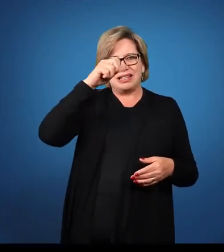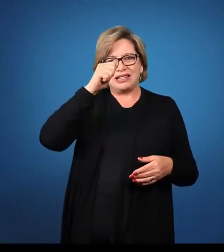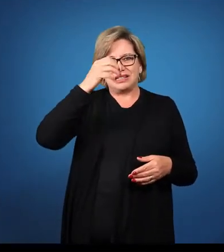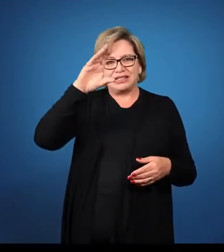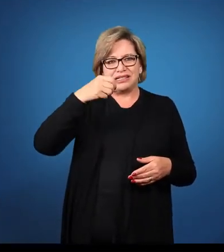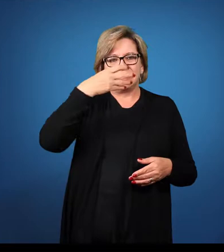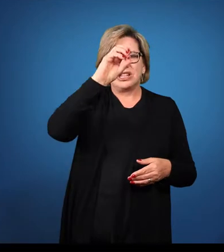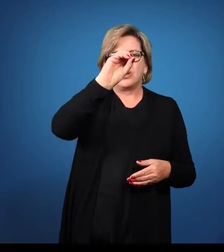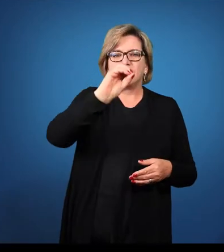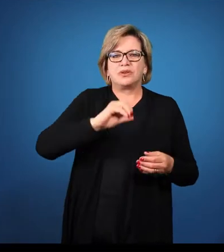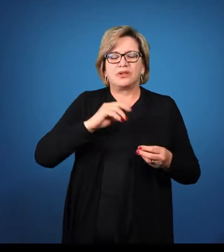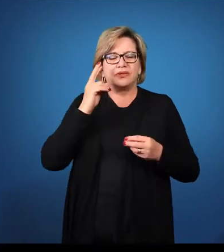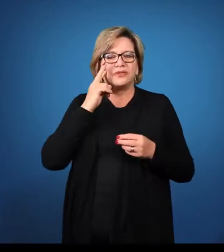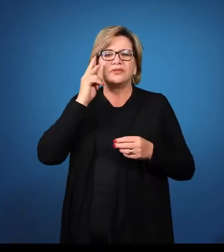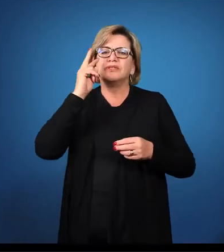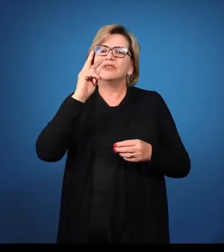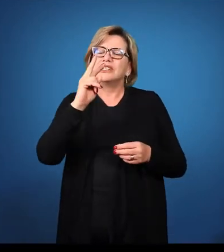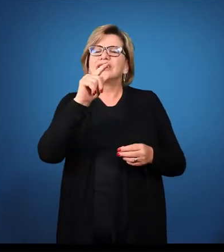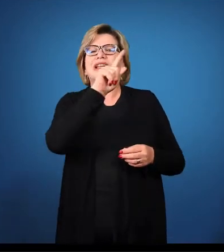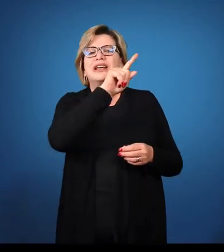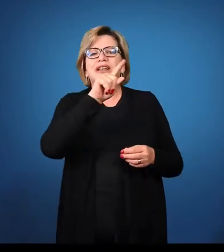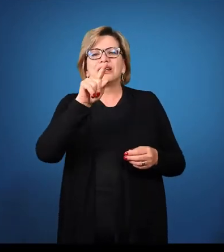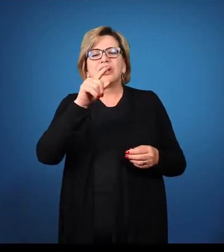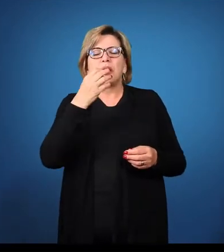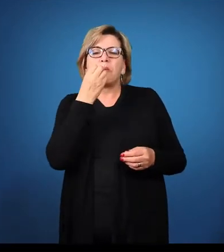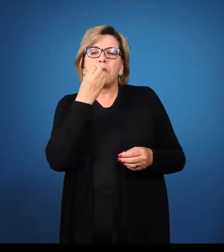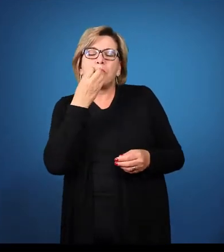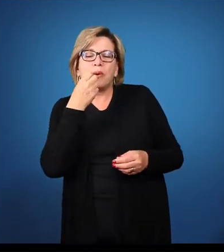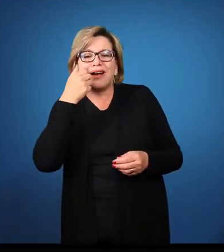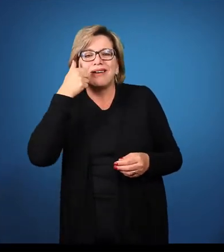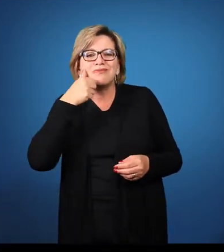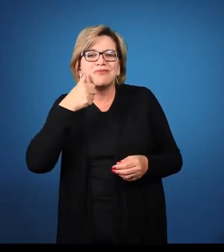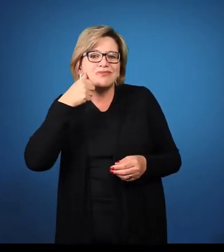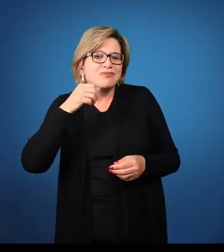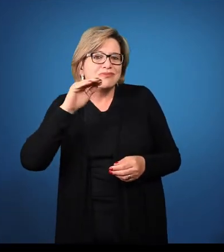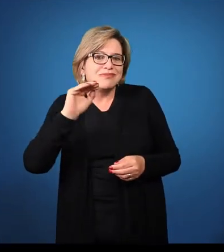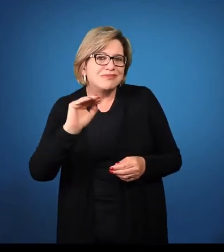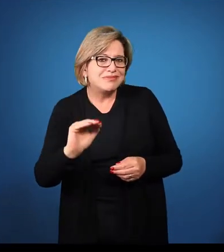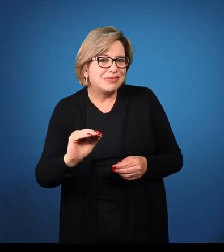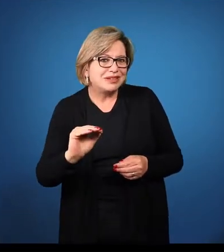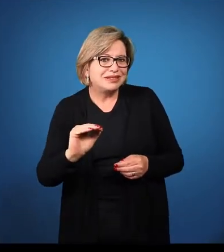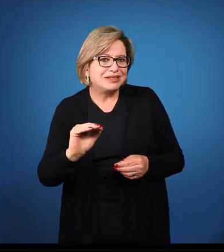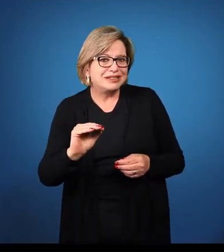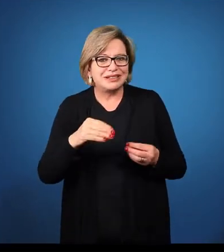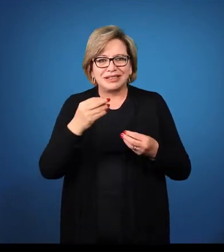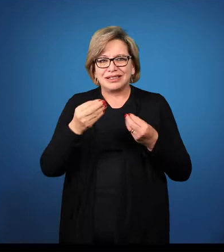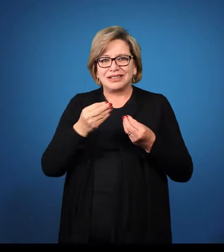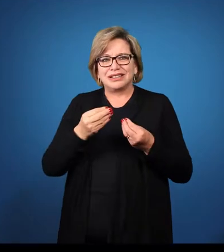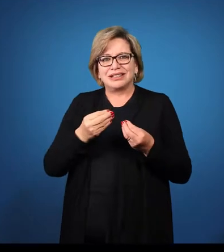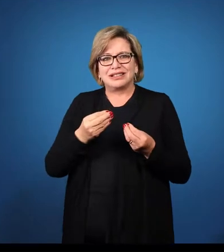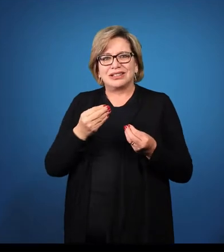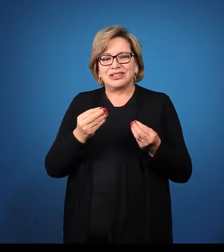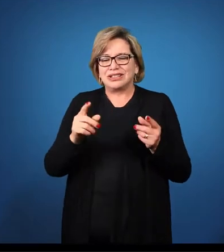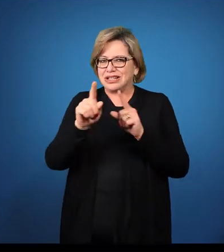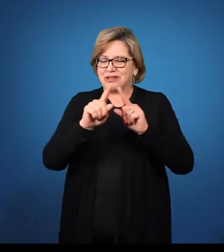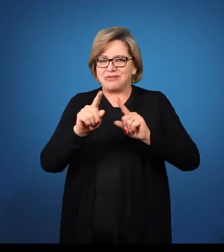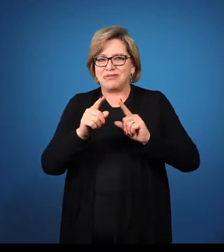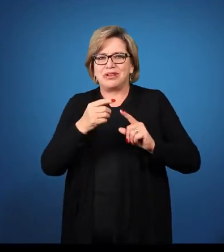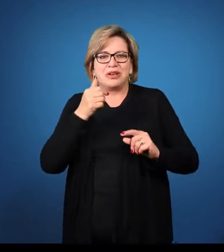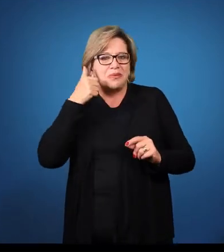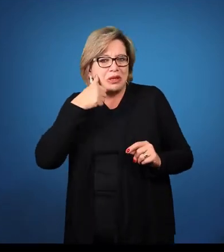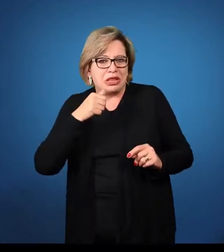Bona poela, boa menina, para não dizer menina boa.